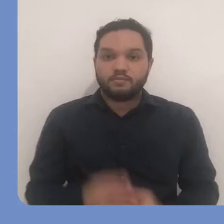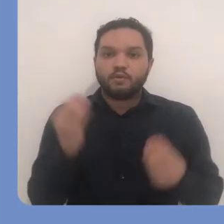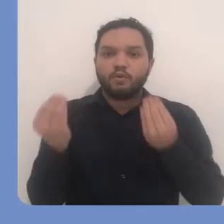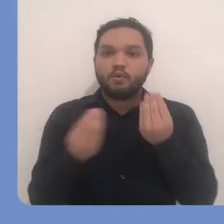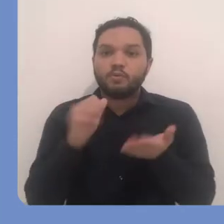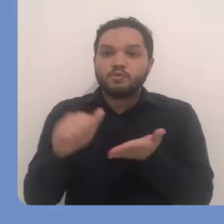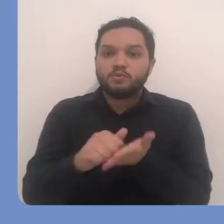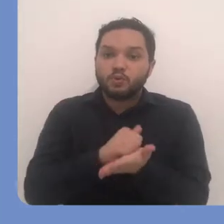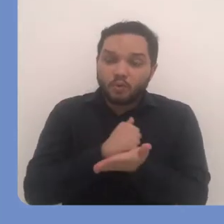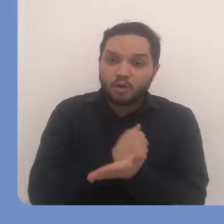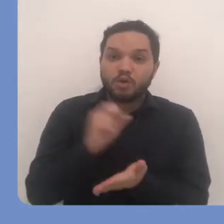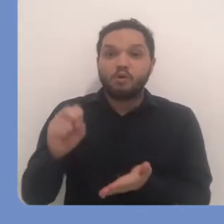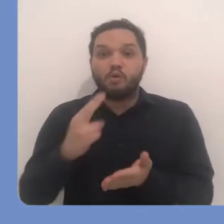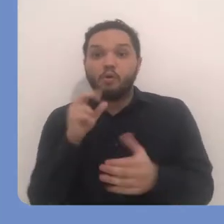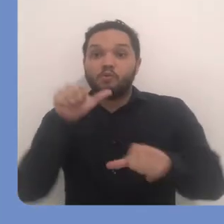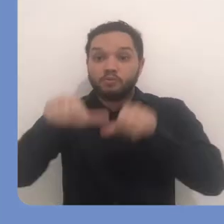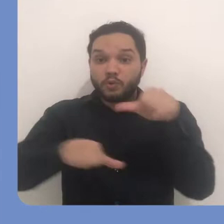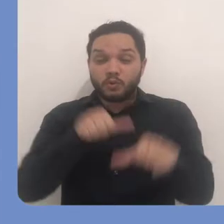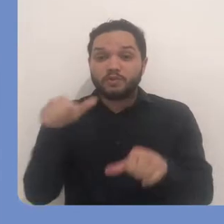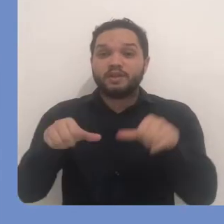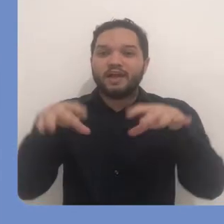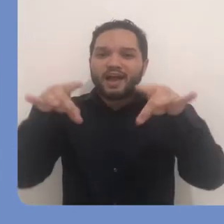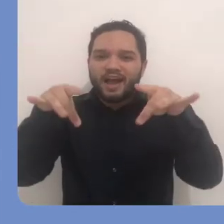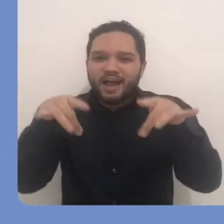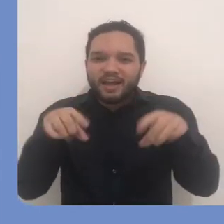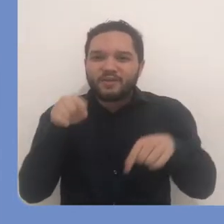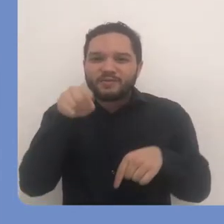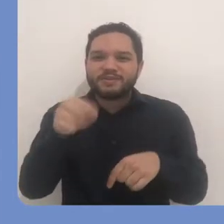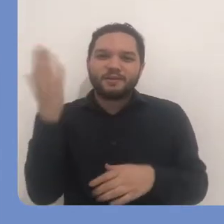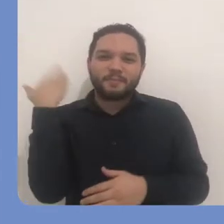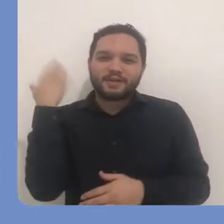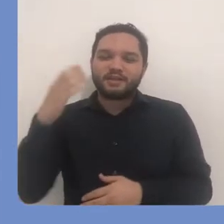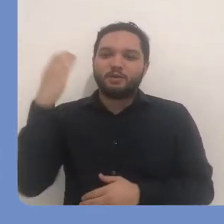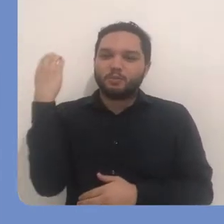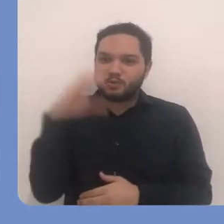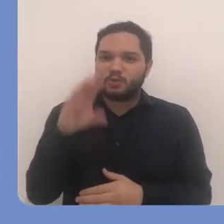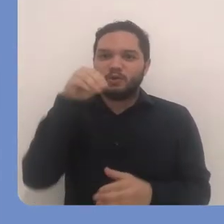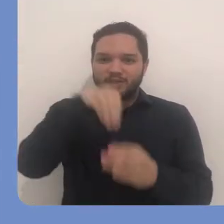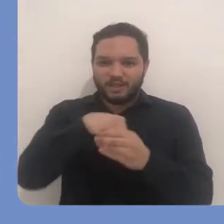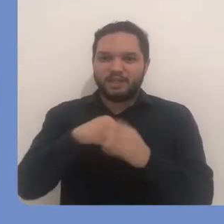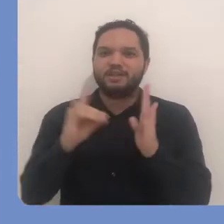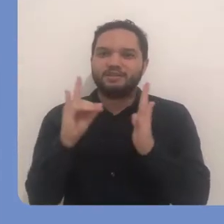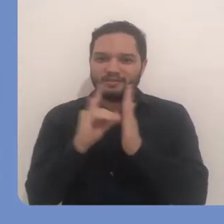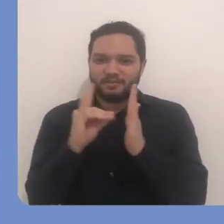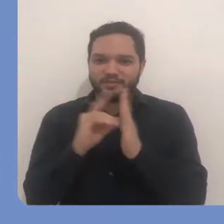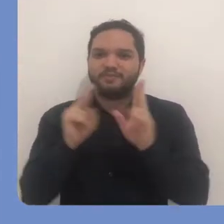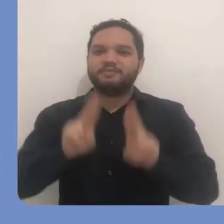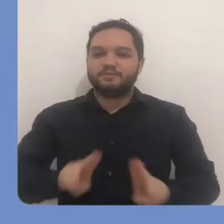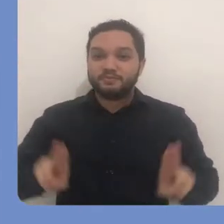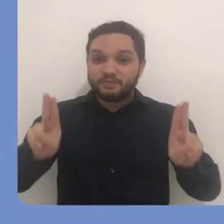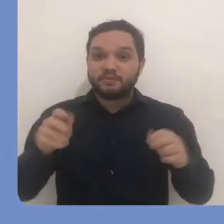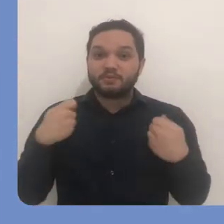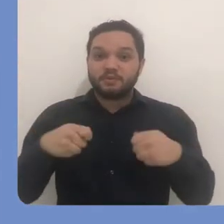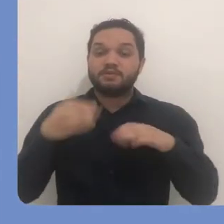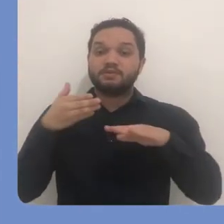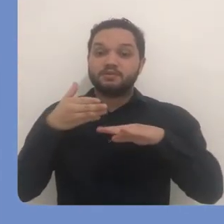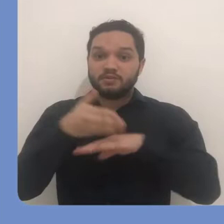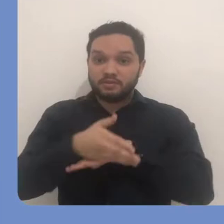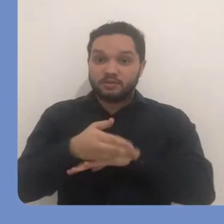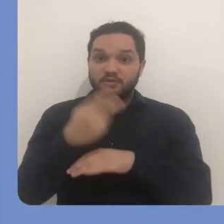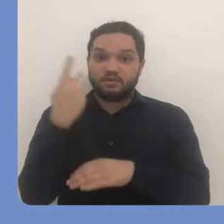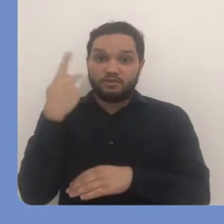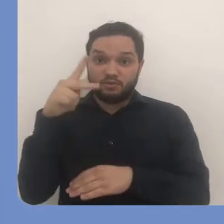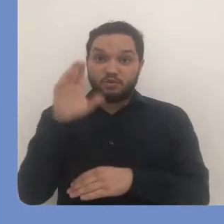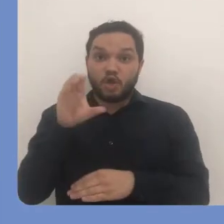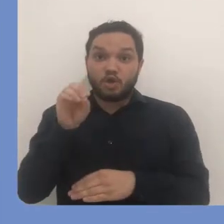Para excluir ou modificar algum arquivo que você tenha depositado no repositório institucional da UFSC, você deve